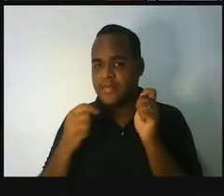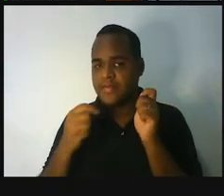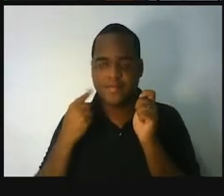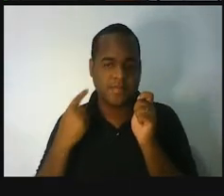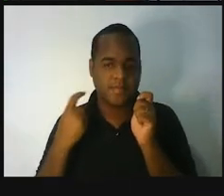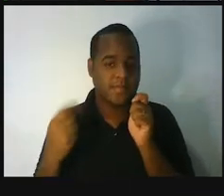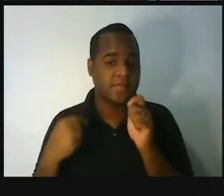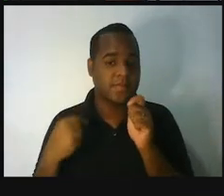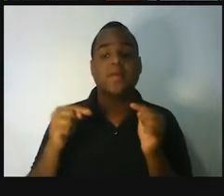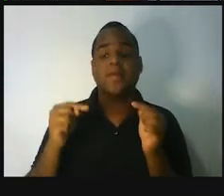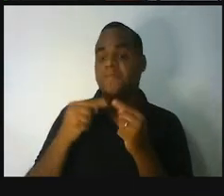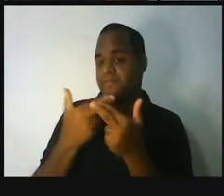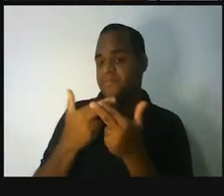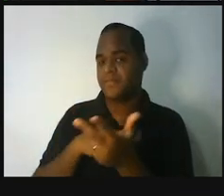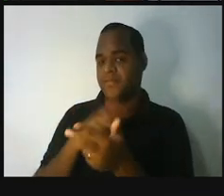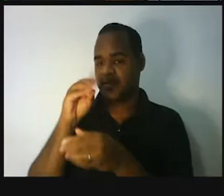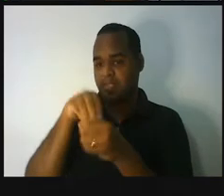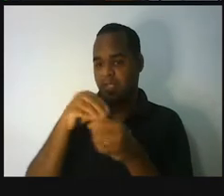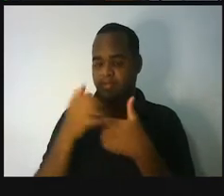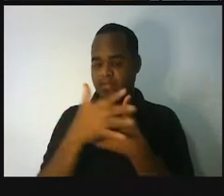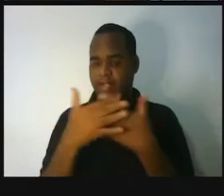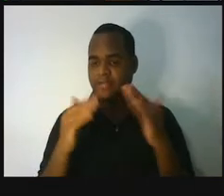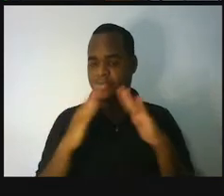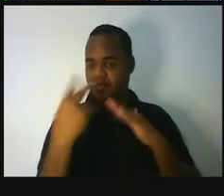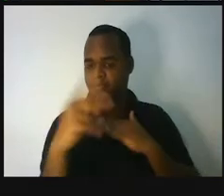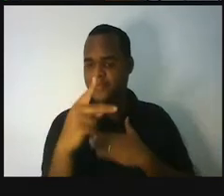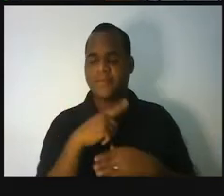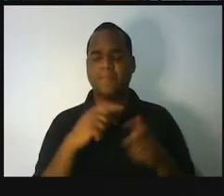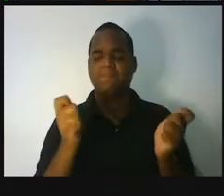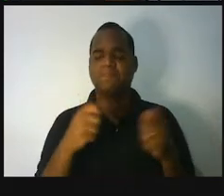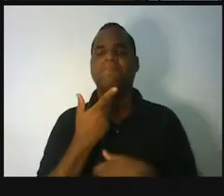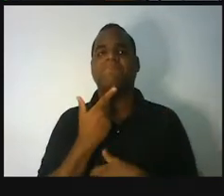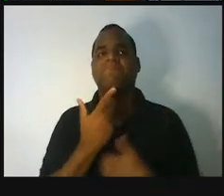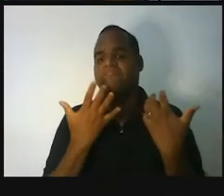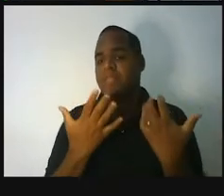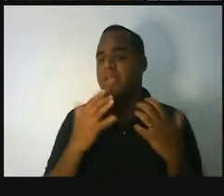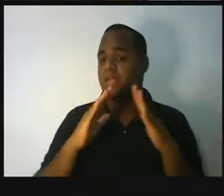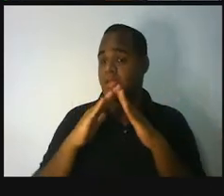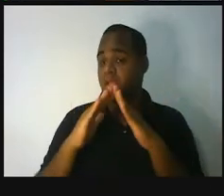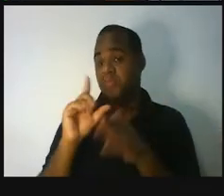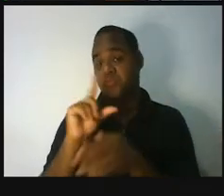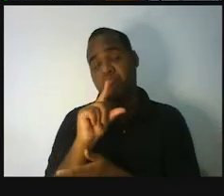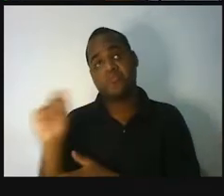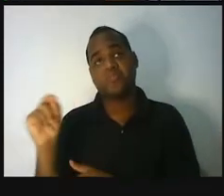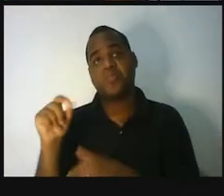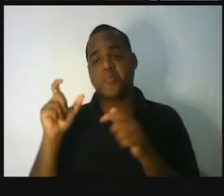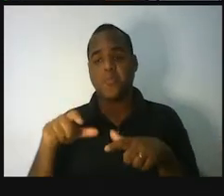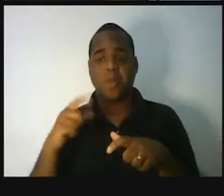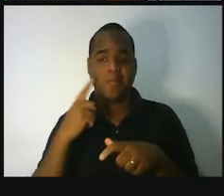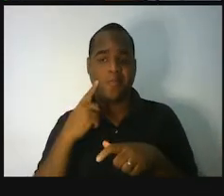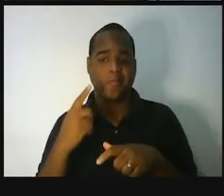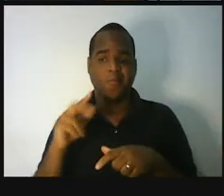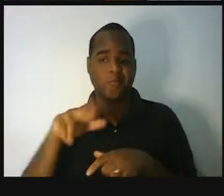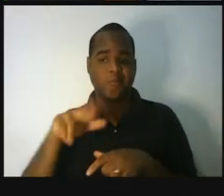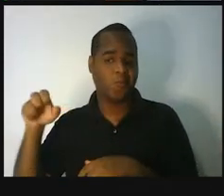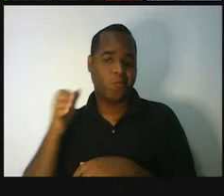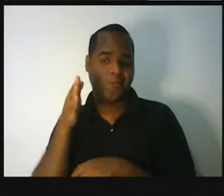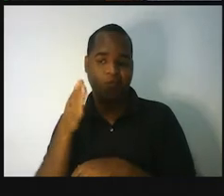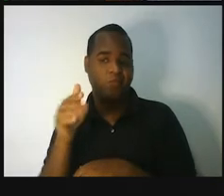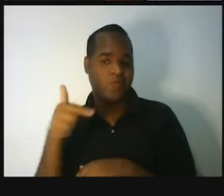Dentro da cidade que você mora, quando você vai sair de casa pra ir a um lugar que nunca foi.